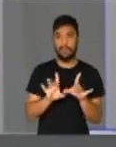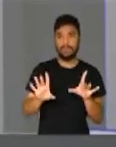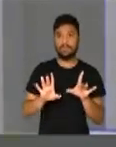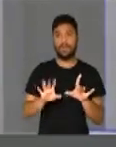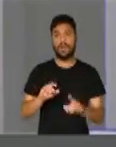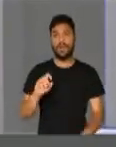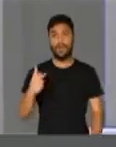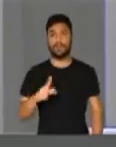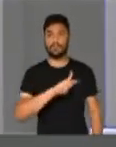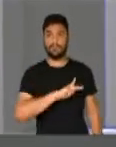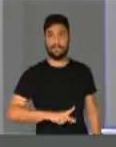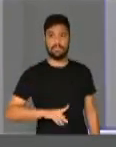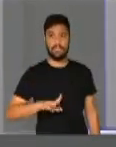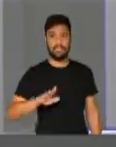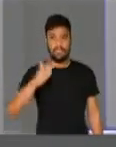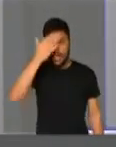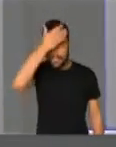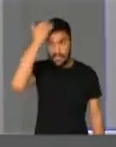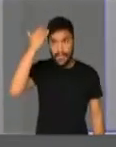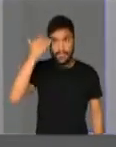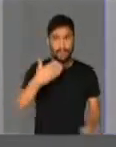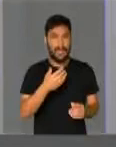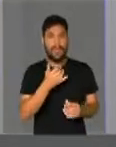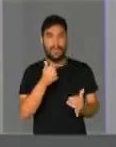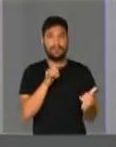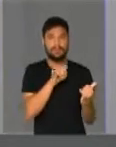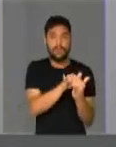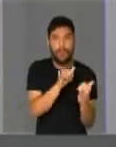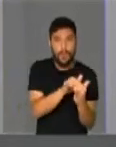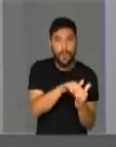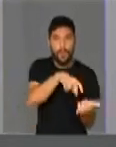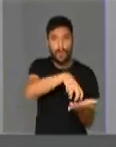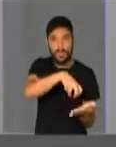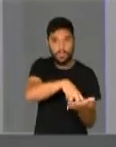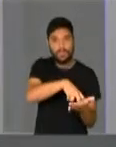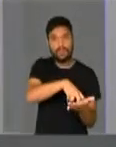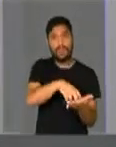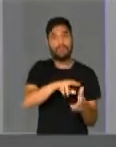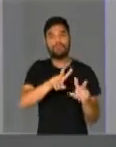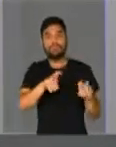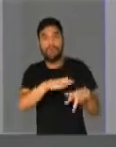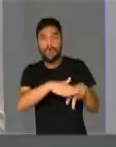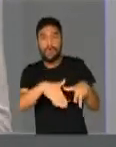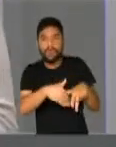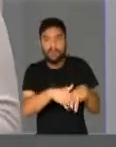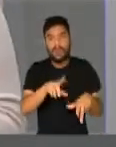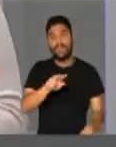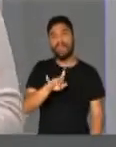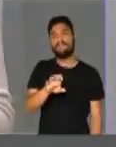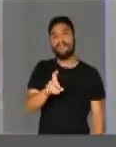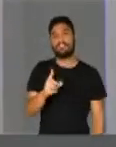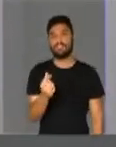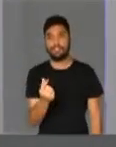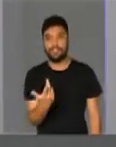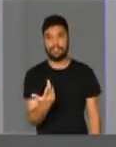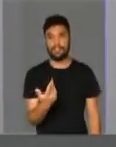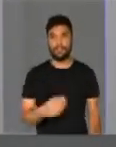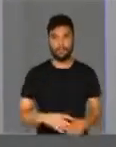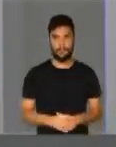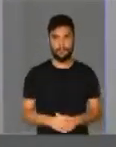ex-presidente Temer, que perdoou a pena de pessoas condenadas por corrupção e lavagem de dinheiro,